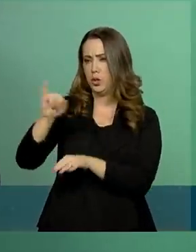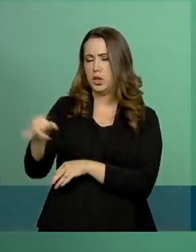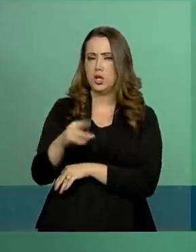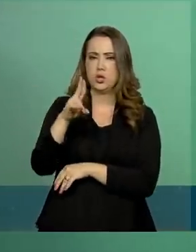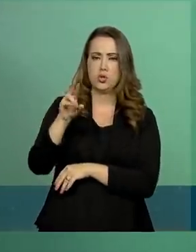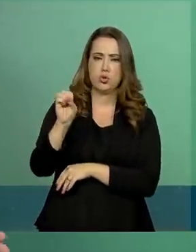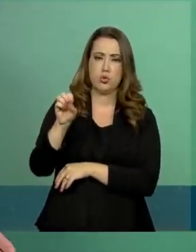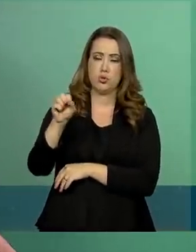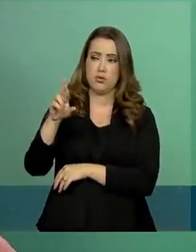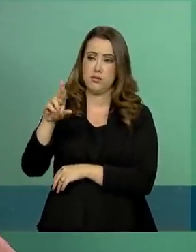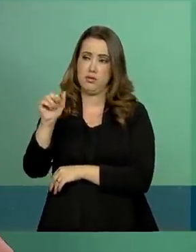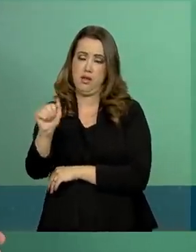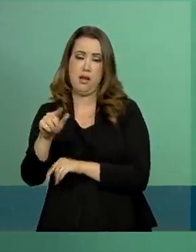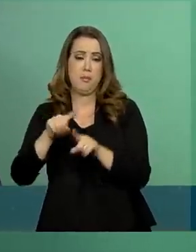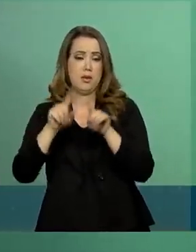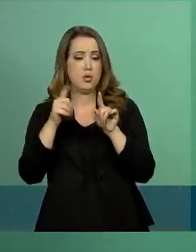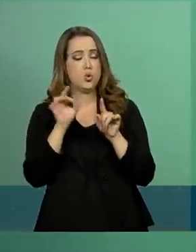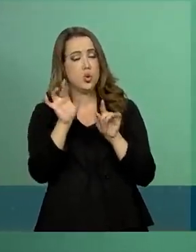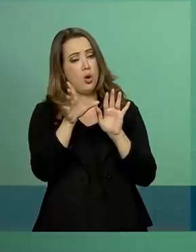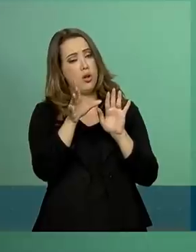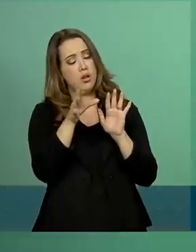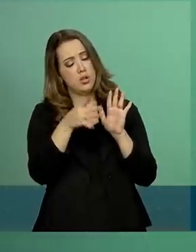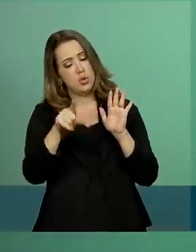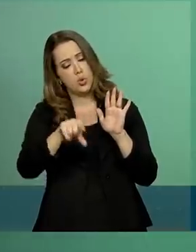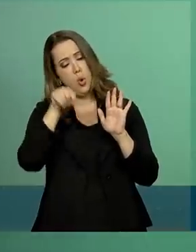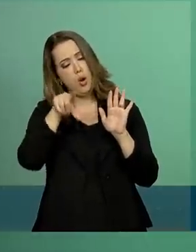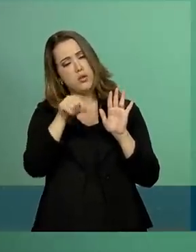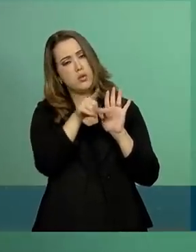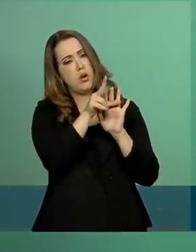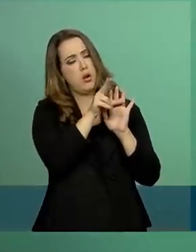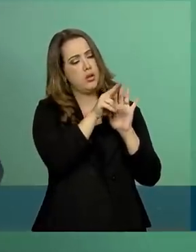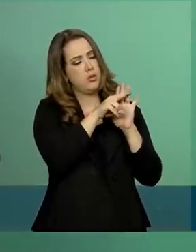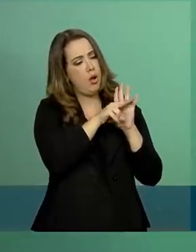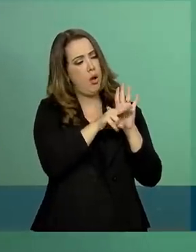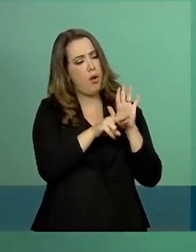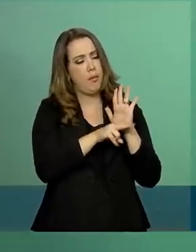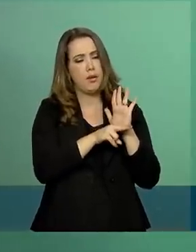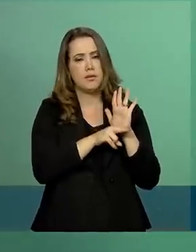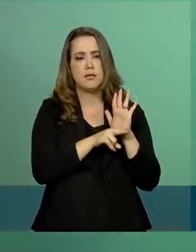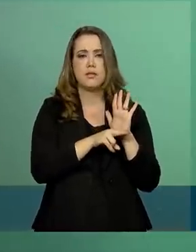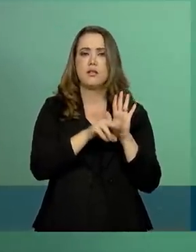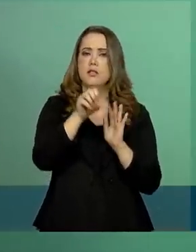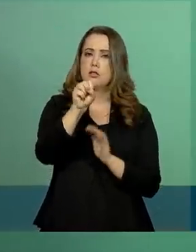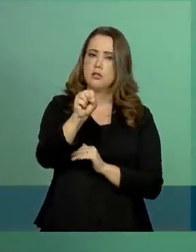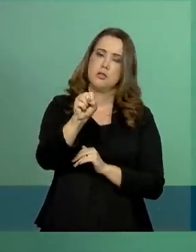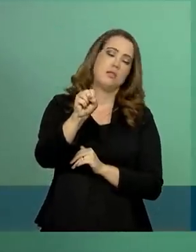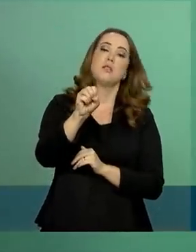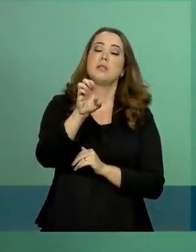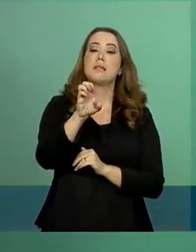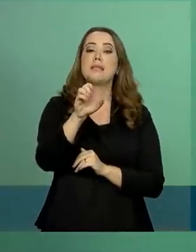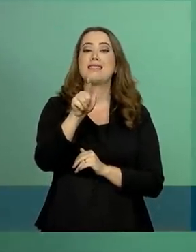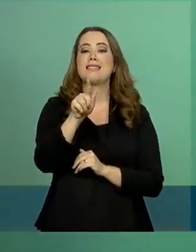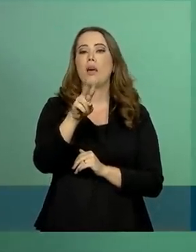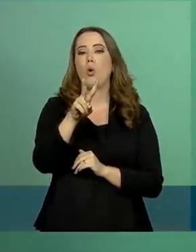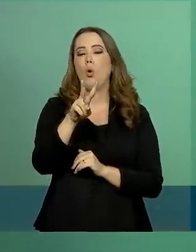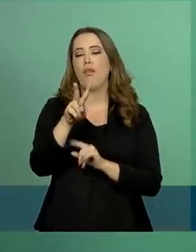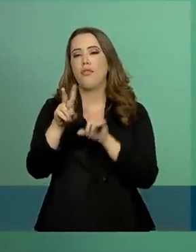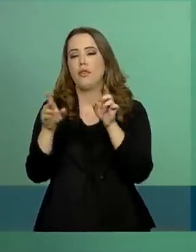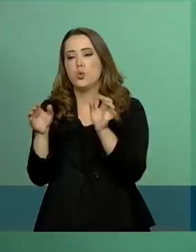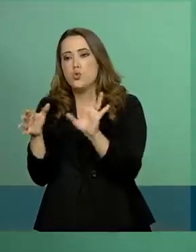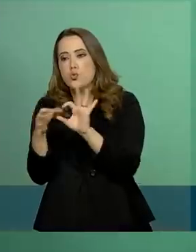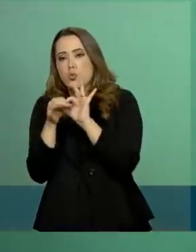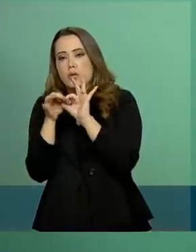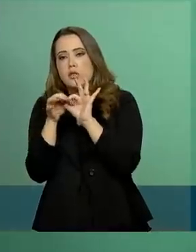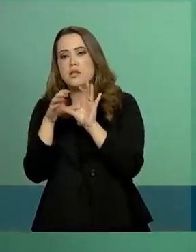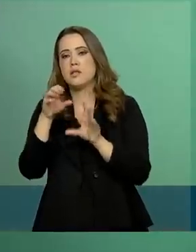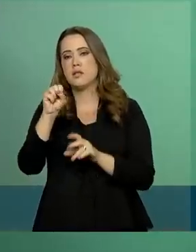diretrizes, a partir de traçar diretrizes, a Segov barra Secom disponibiliza essas diretrizes por meio das normativas